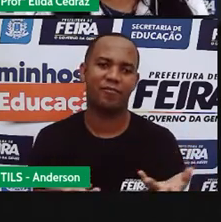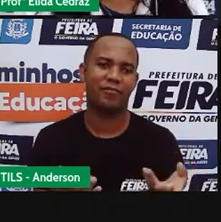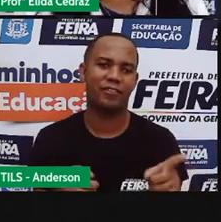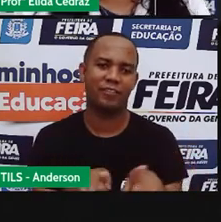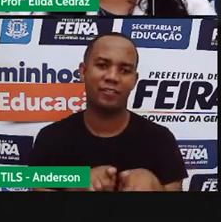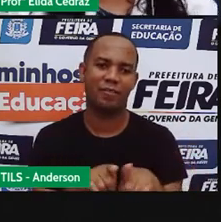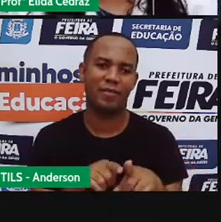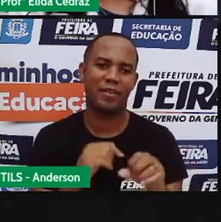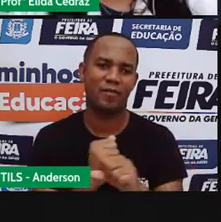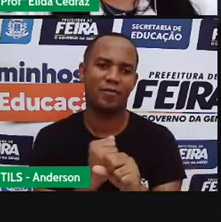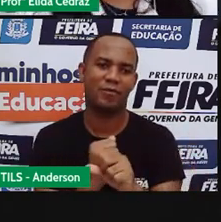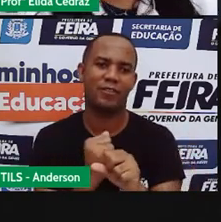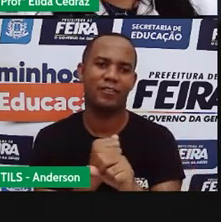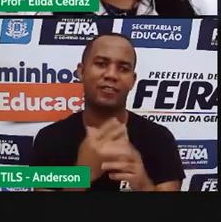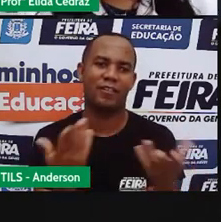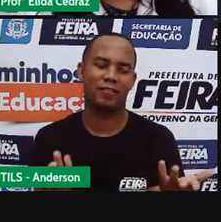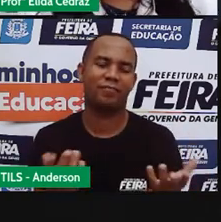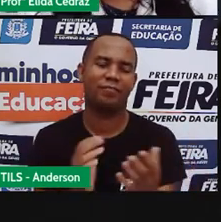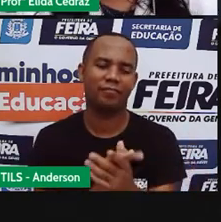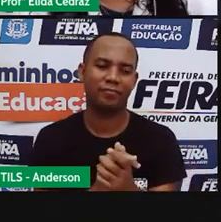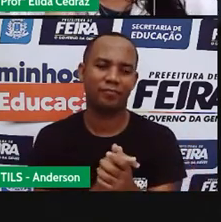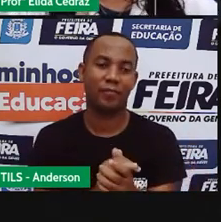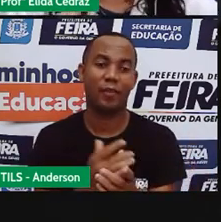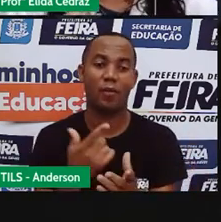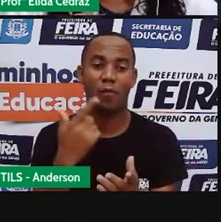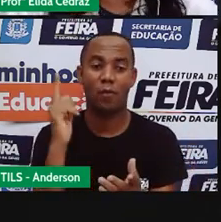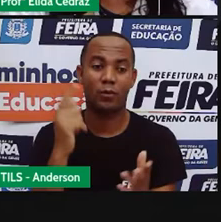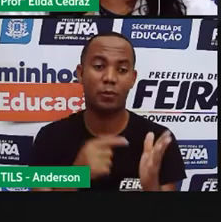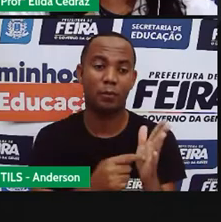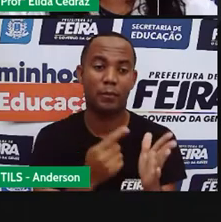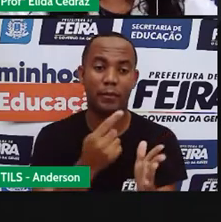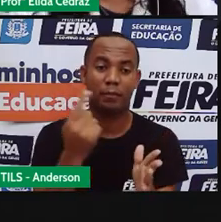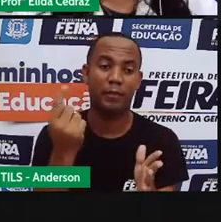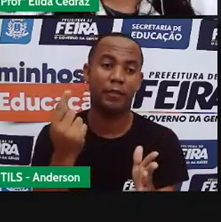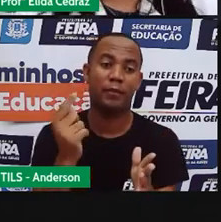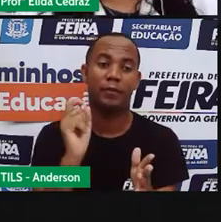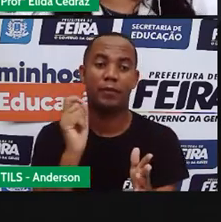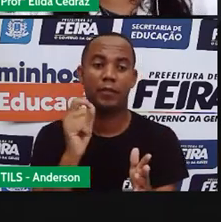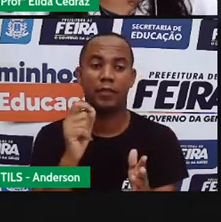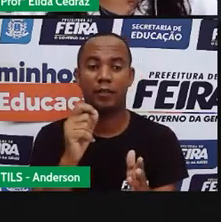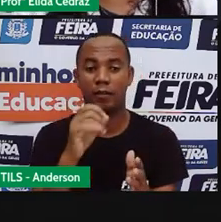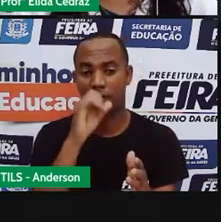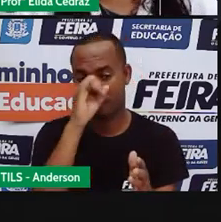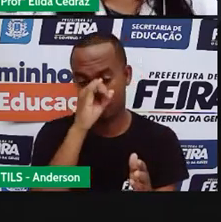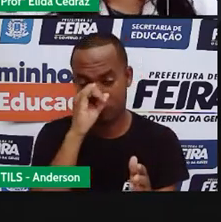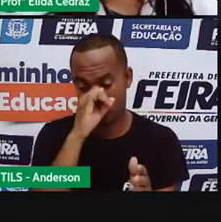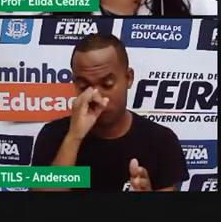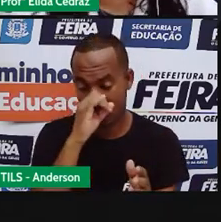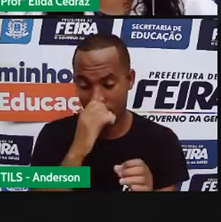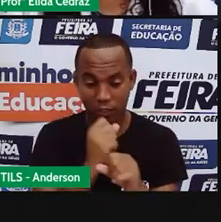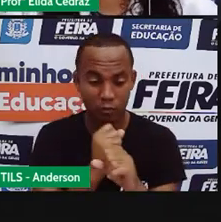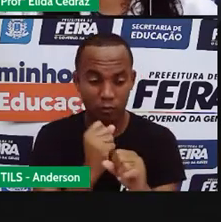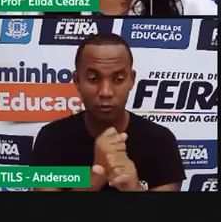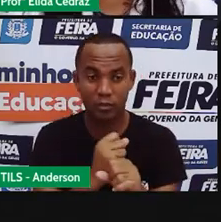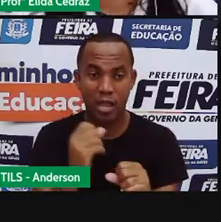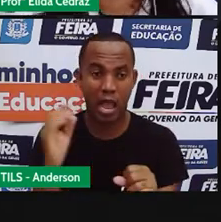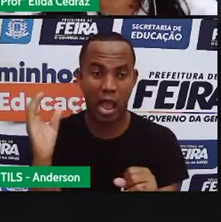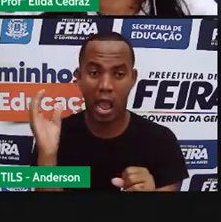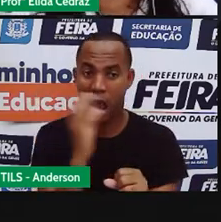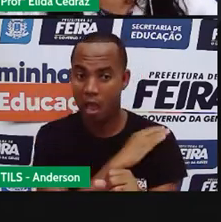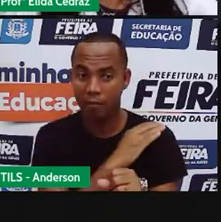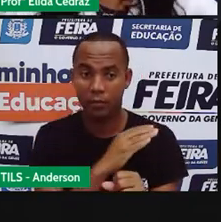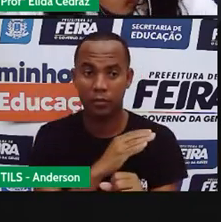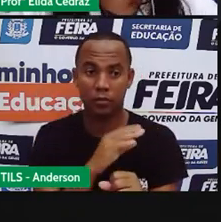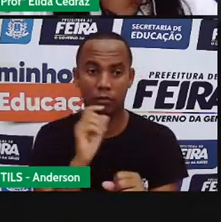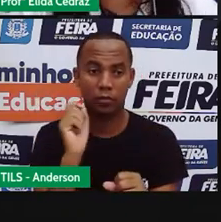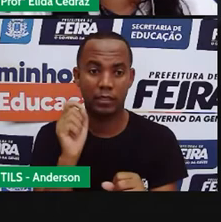a construção. E outra coisa, o primeiro porquinho construiu a sua casa rápido demais, porque